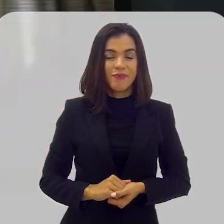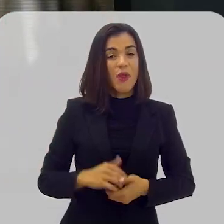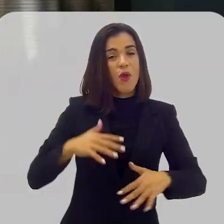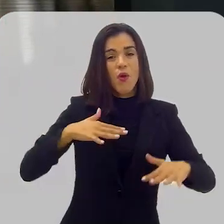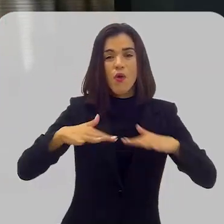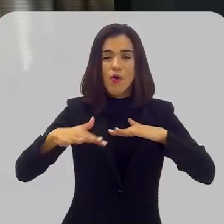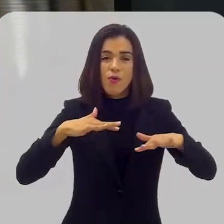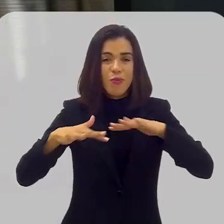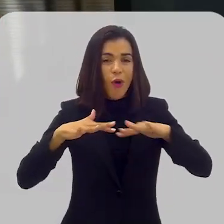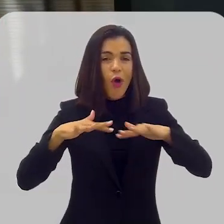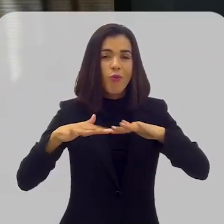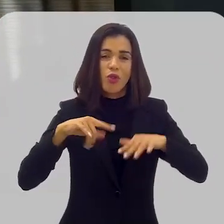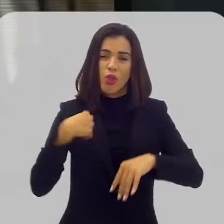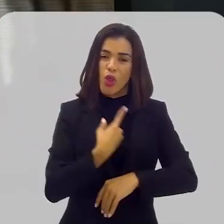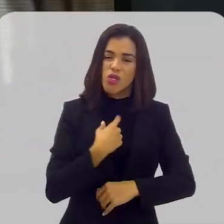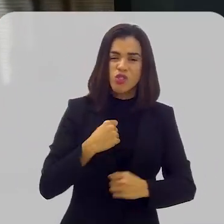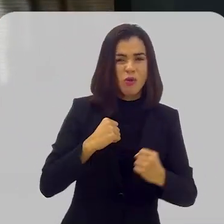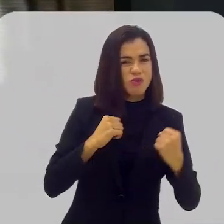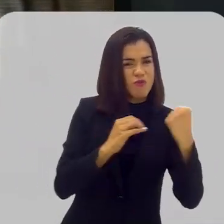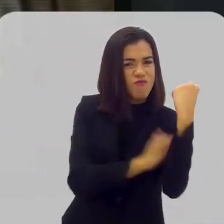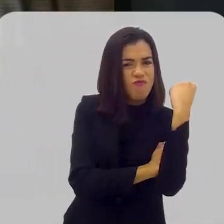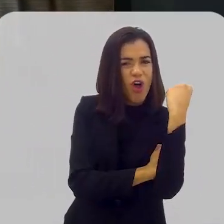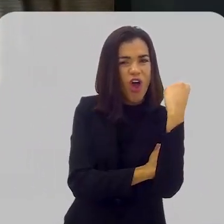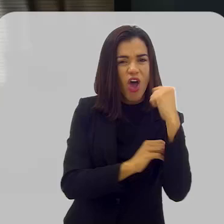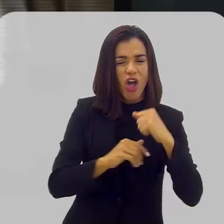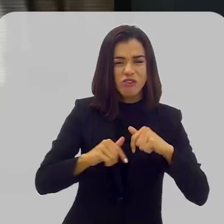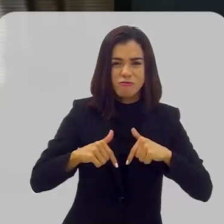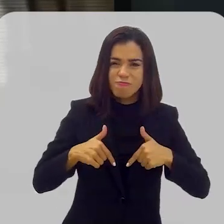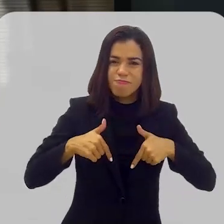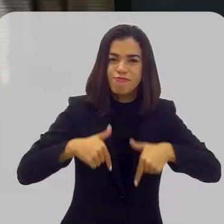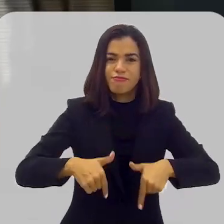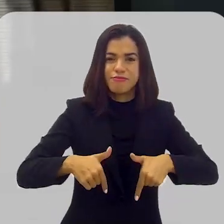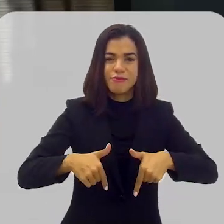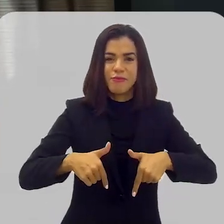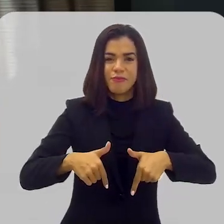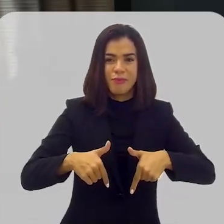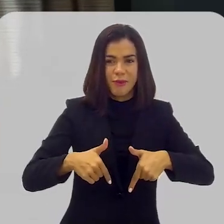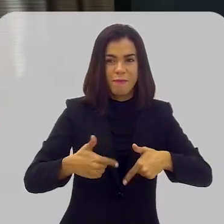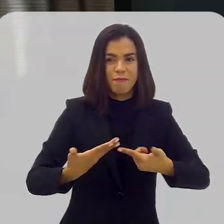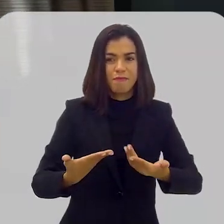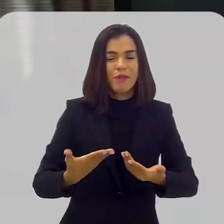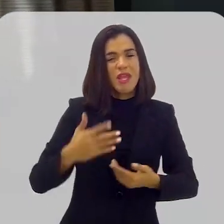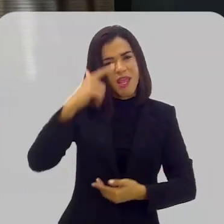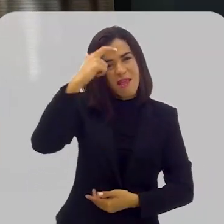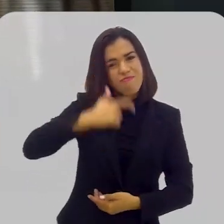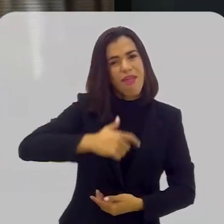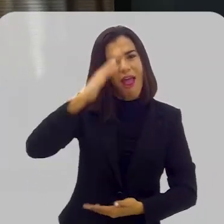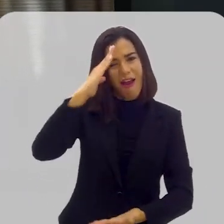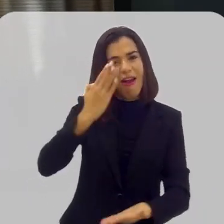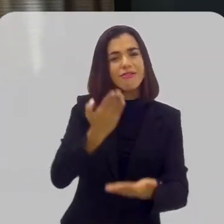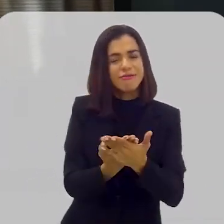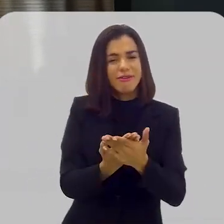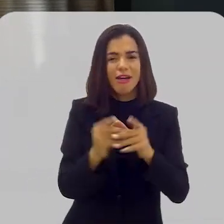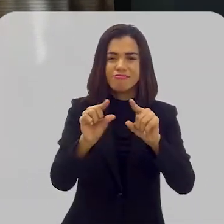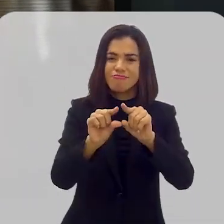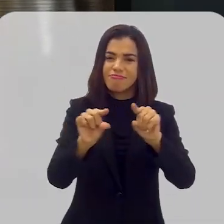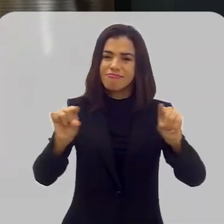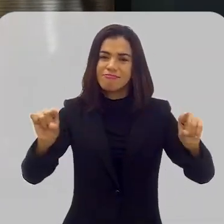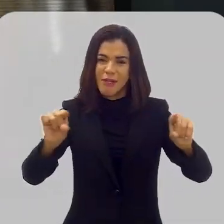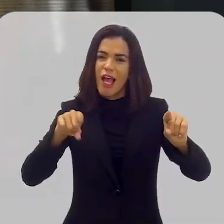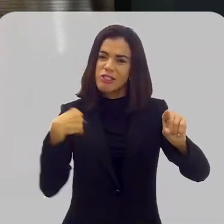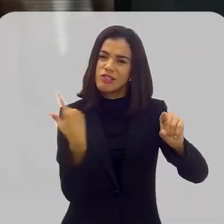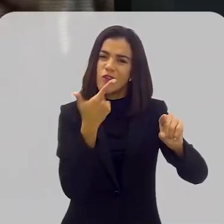O lema do movimento que agiu, juntos somos fortes, e com esse lema, e acreditando nesse lema,